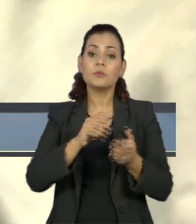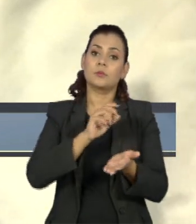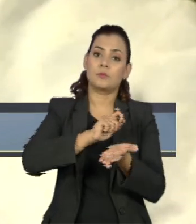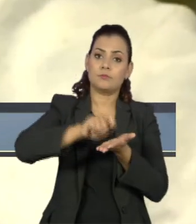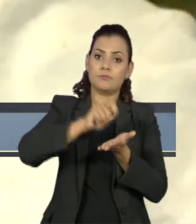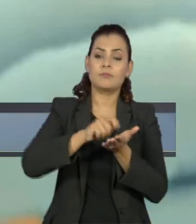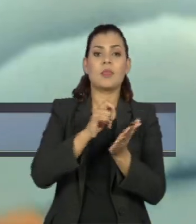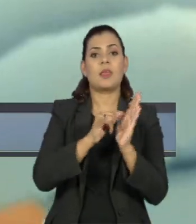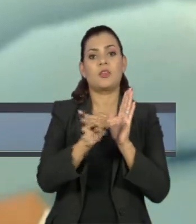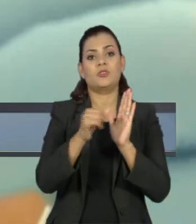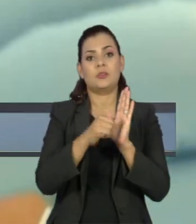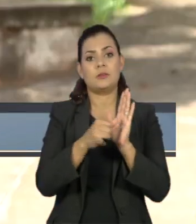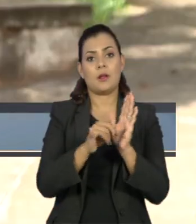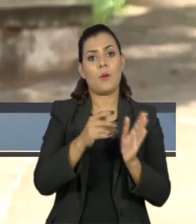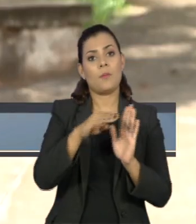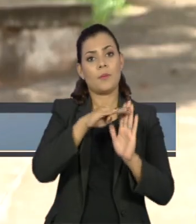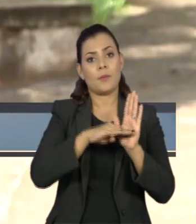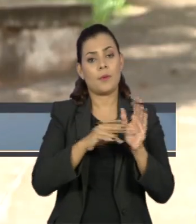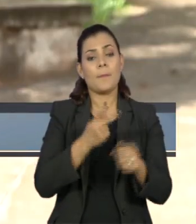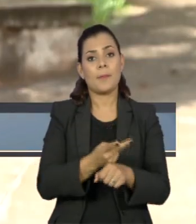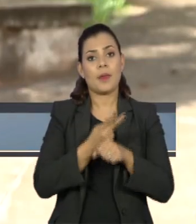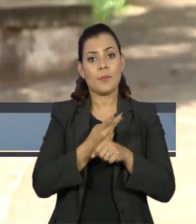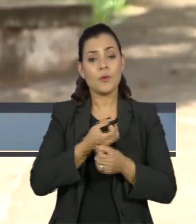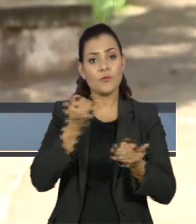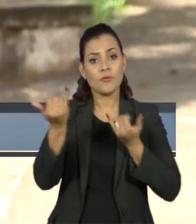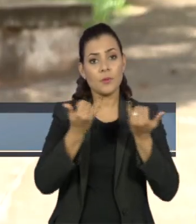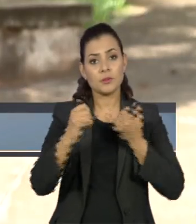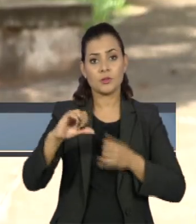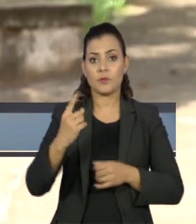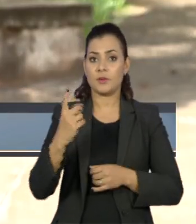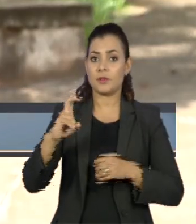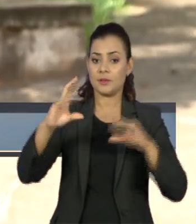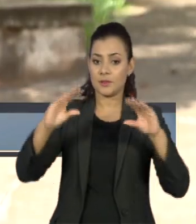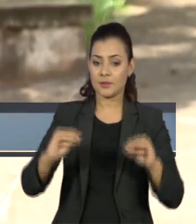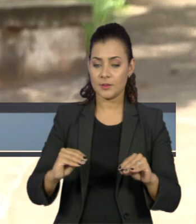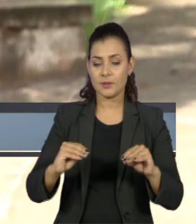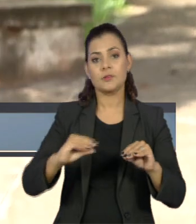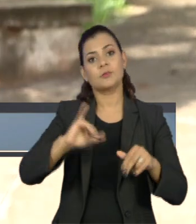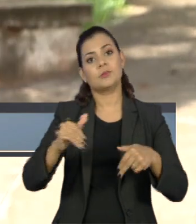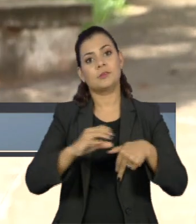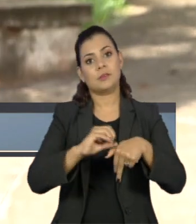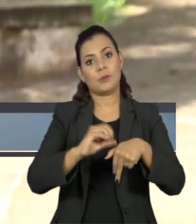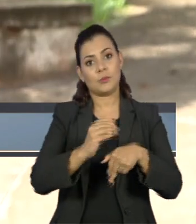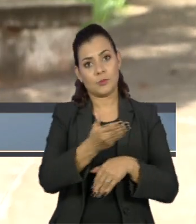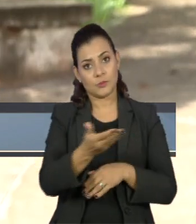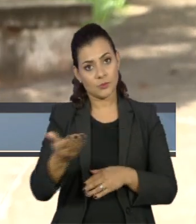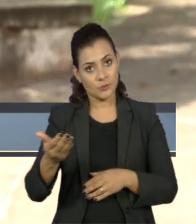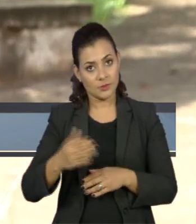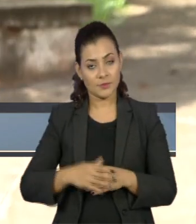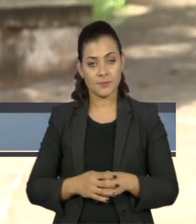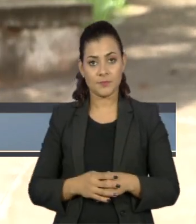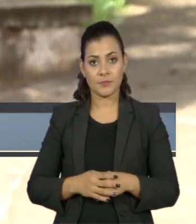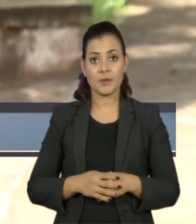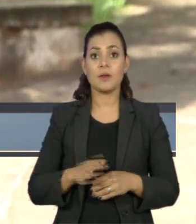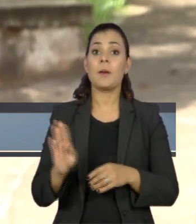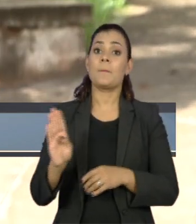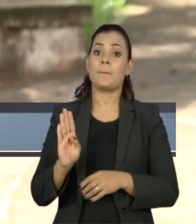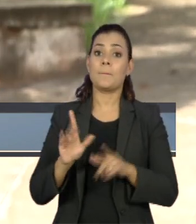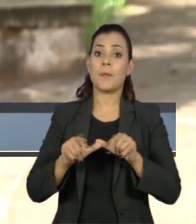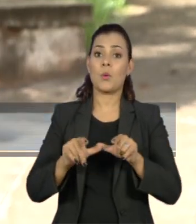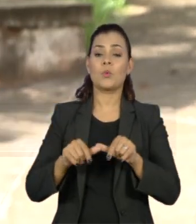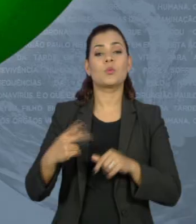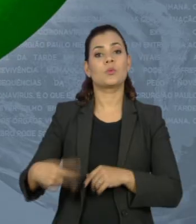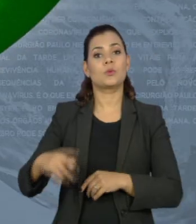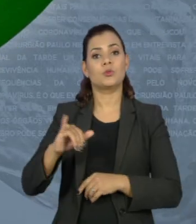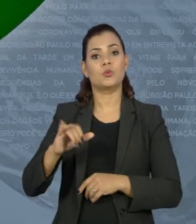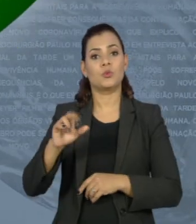abertura da premiação. Mais informações você vê às 9h15 da noite no Jornal da Cultura, de Bauru, São Paulo, Júlio